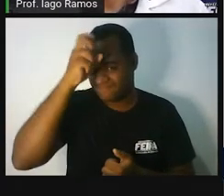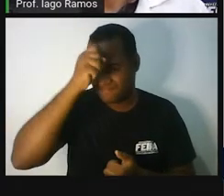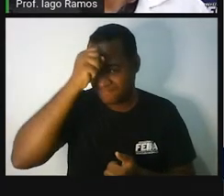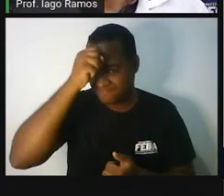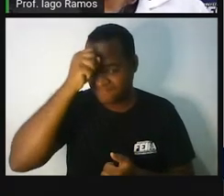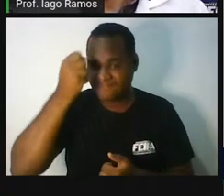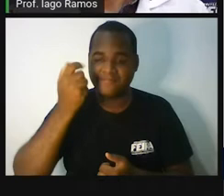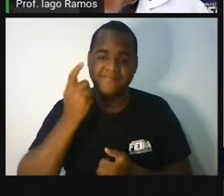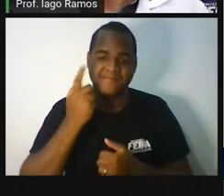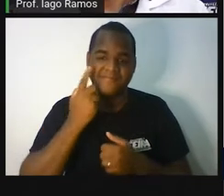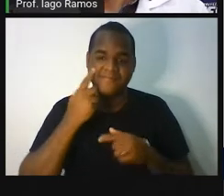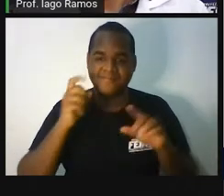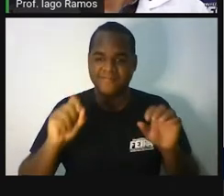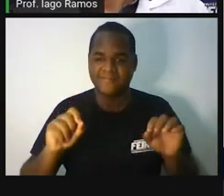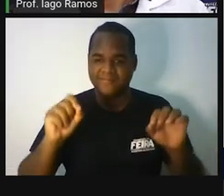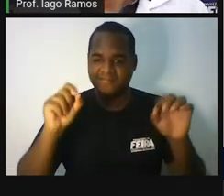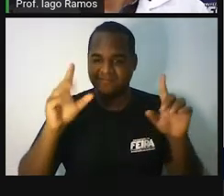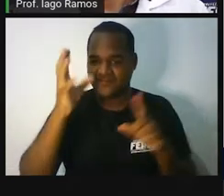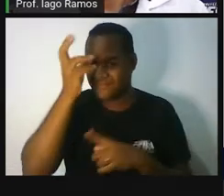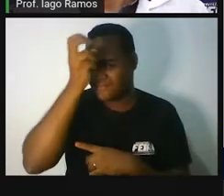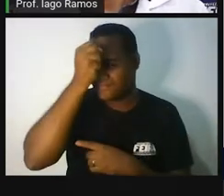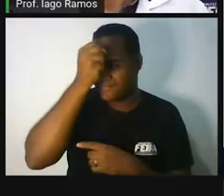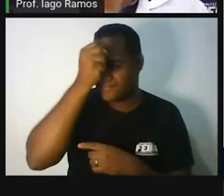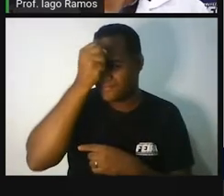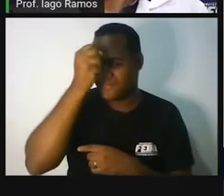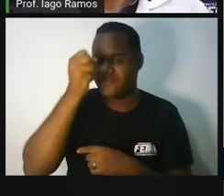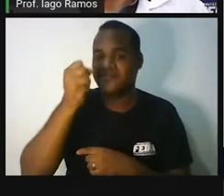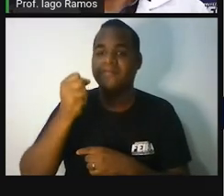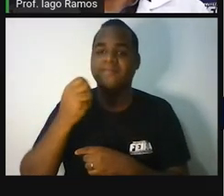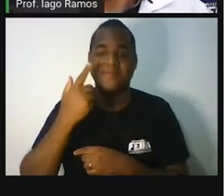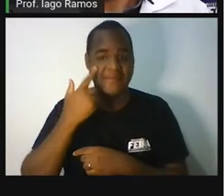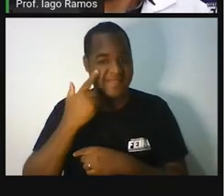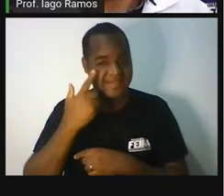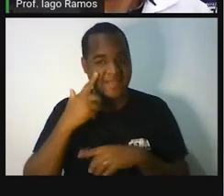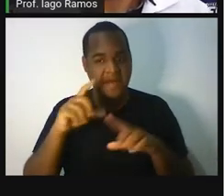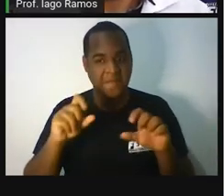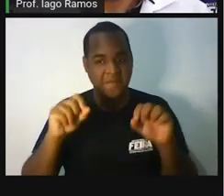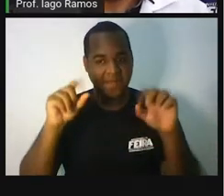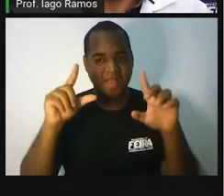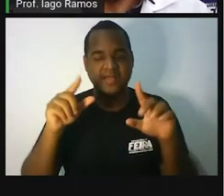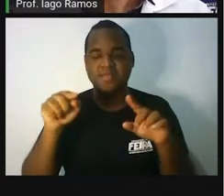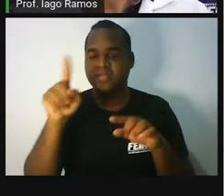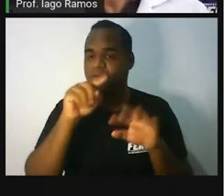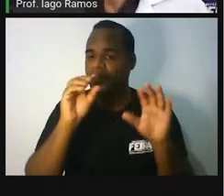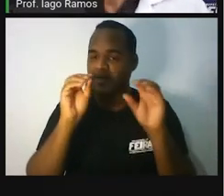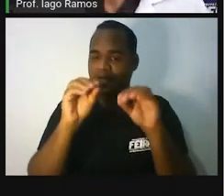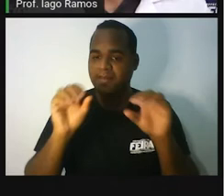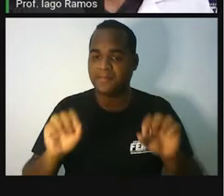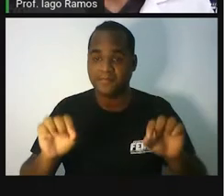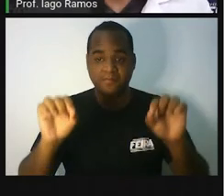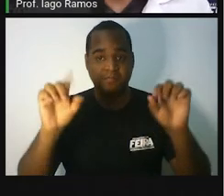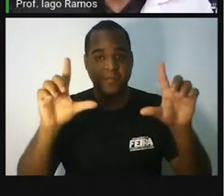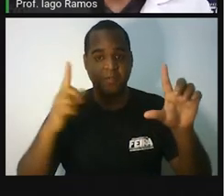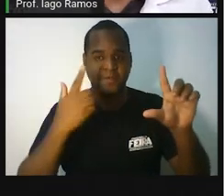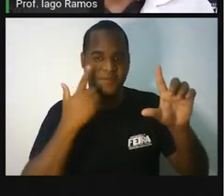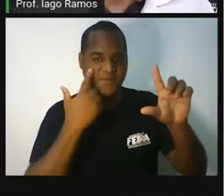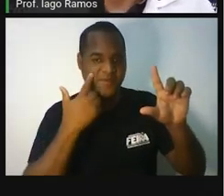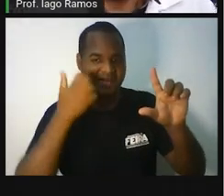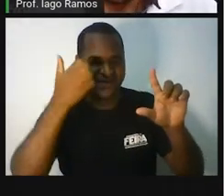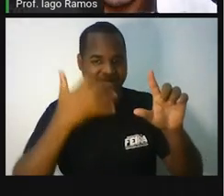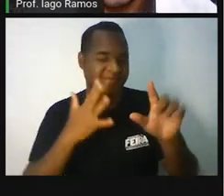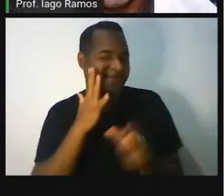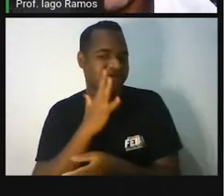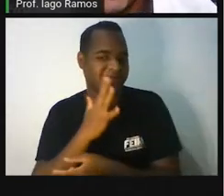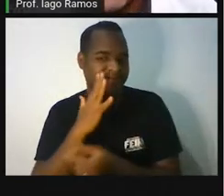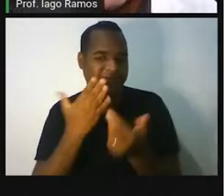Olha só ela aí. Essa é a nossa trilha de aprendizagem. Eu vou colocar ela aqui um pouco maior para ficar bacana para